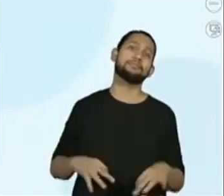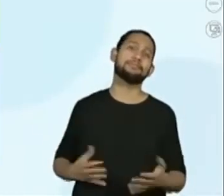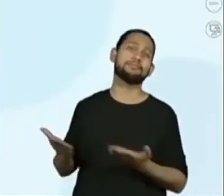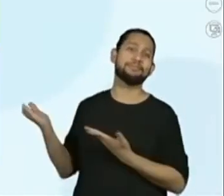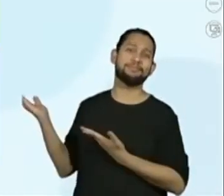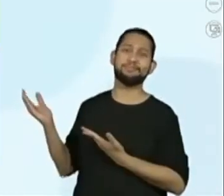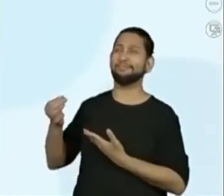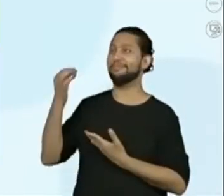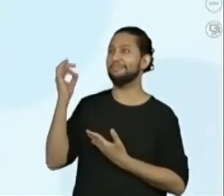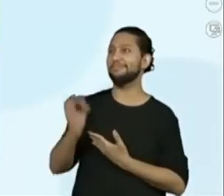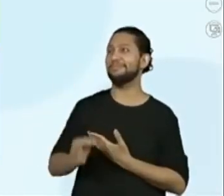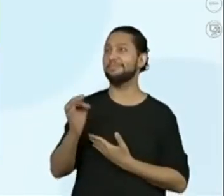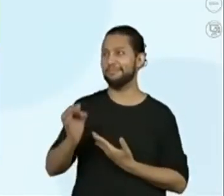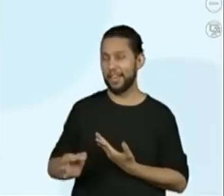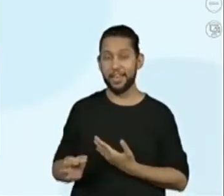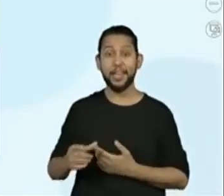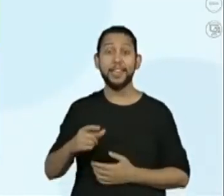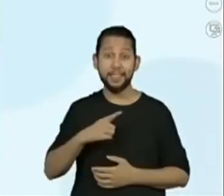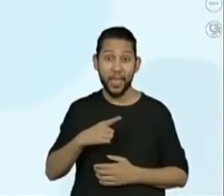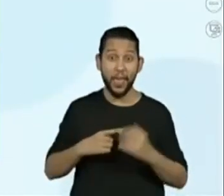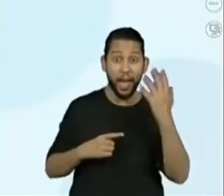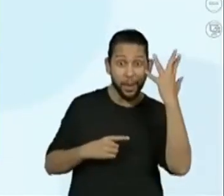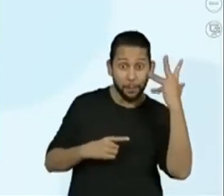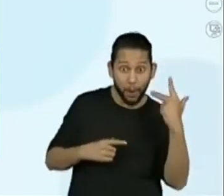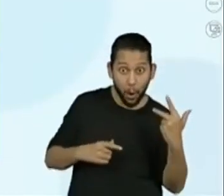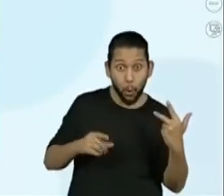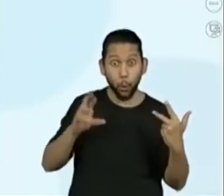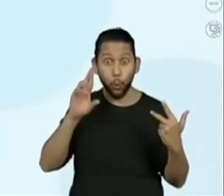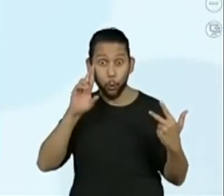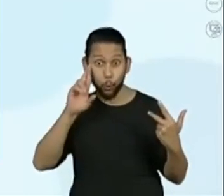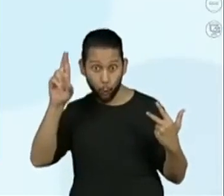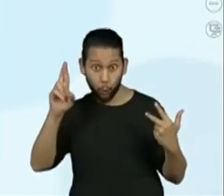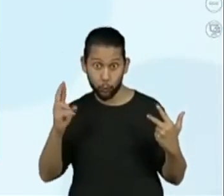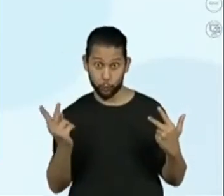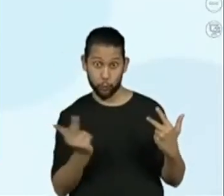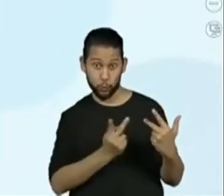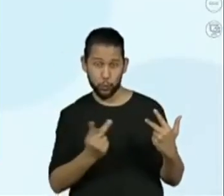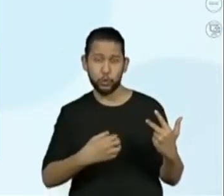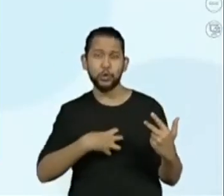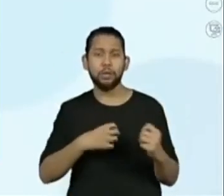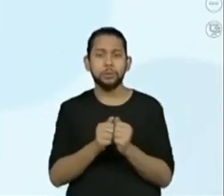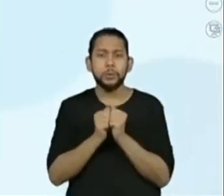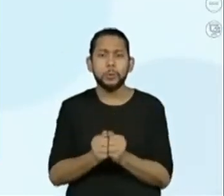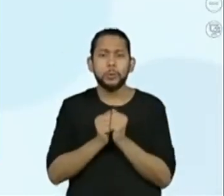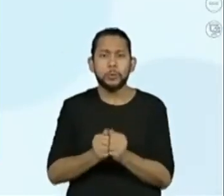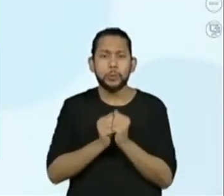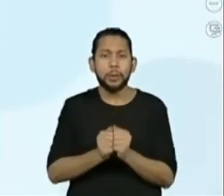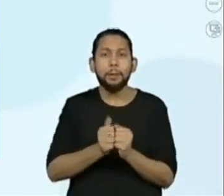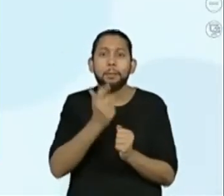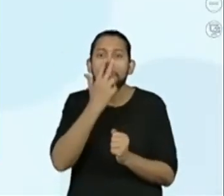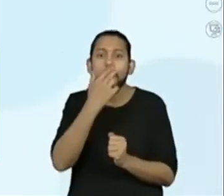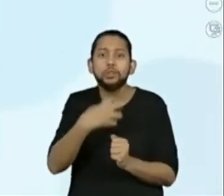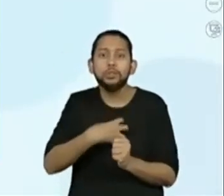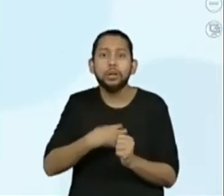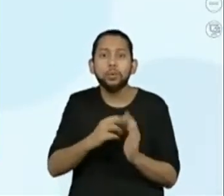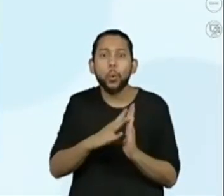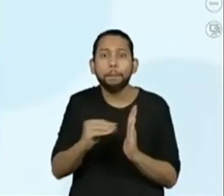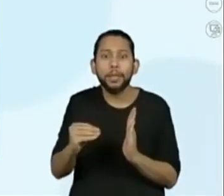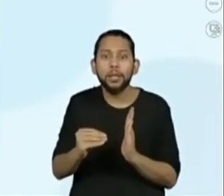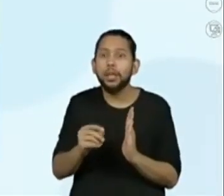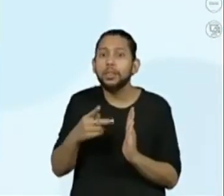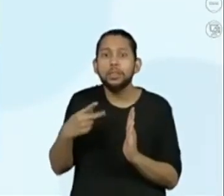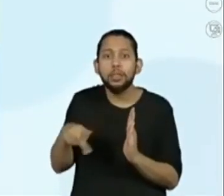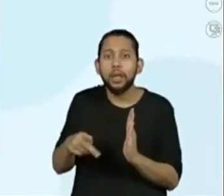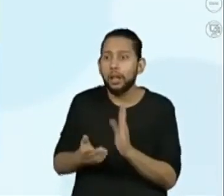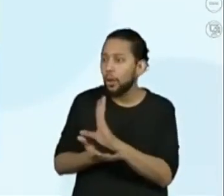Olha só, a relação dos donos com os seus pets é tão grande que vão ficando parecidos com o passar do tempo.